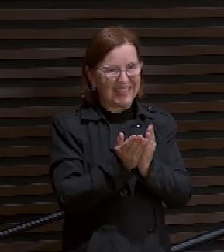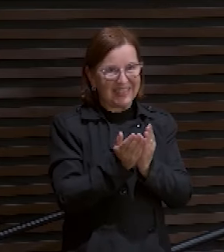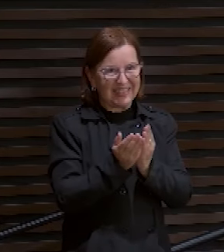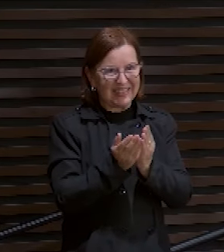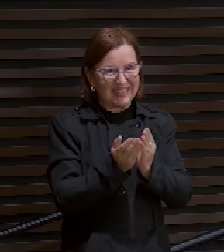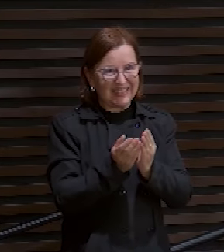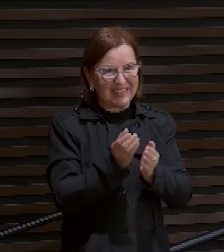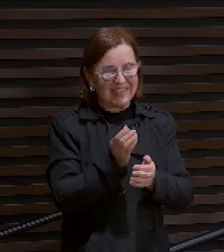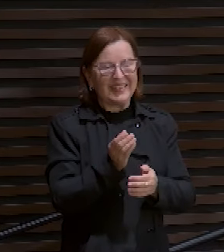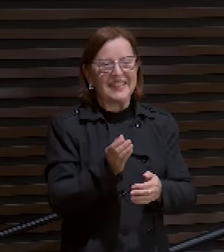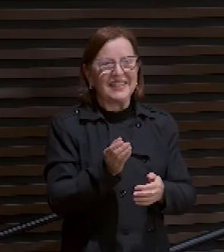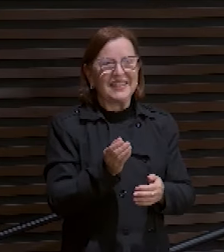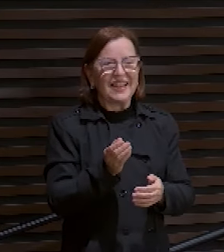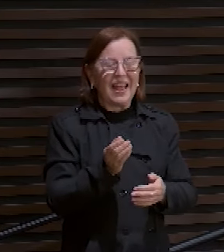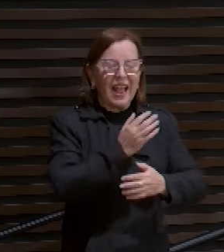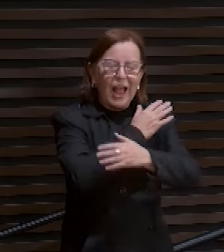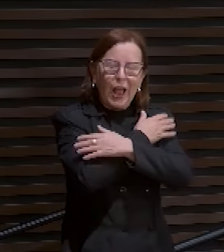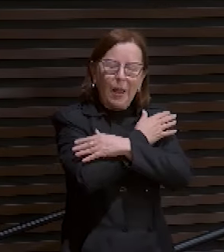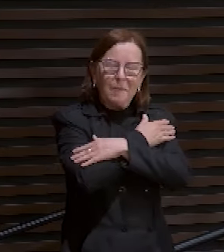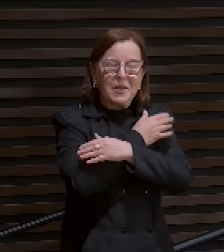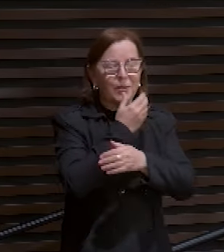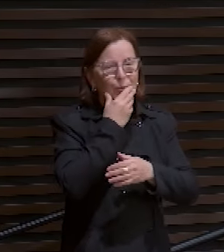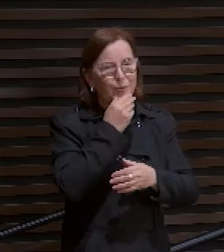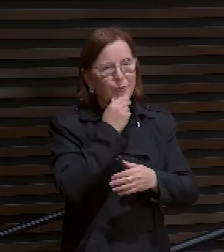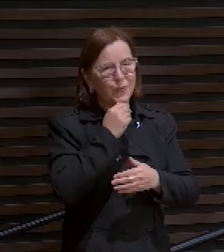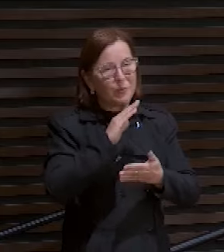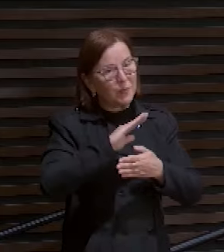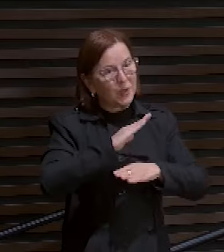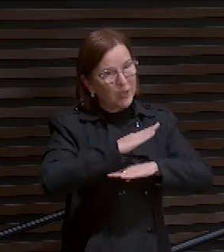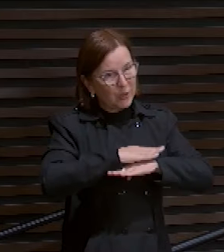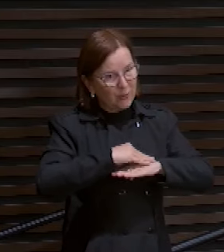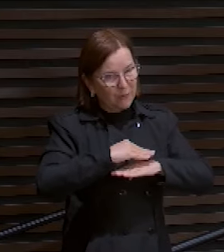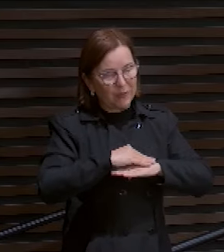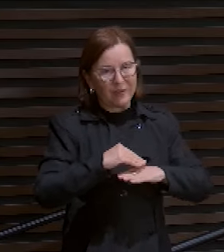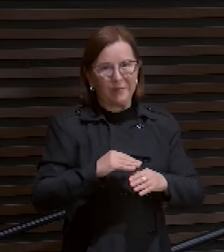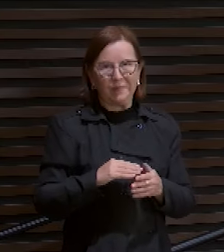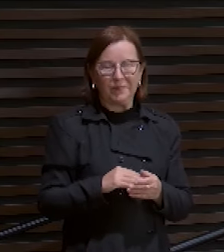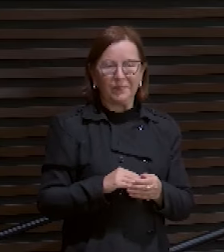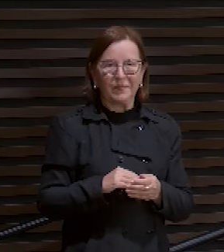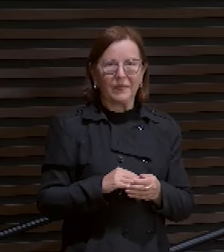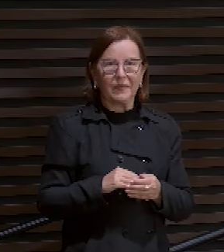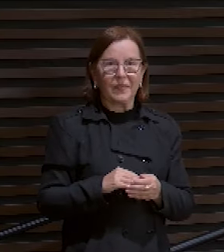homem. Confortando aquele homem. A Bíblia diz que Jesus era desprezado.